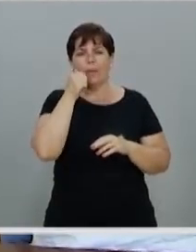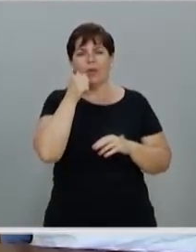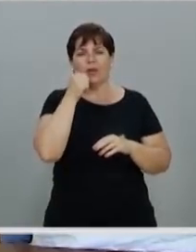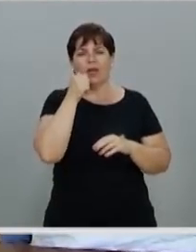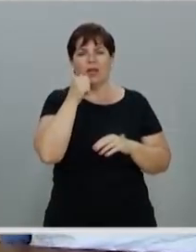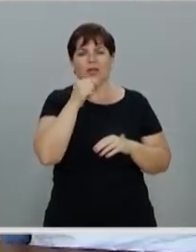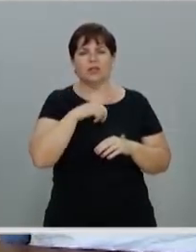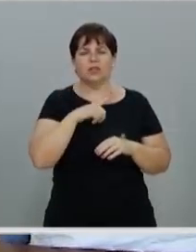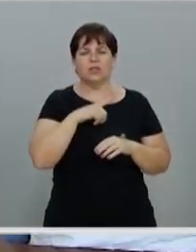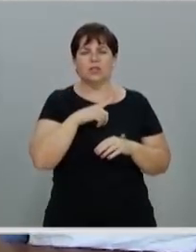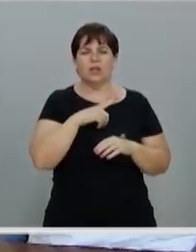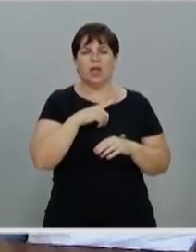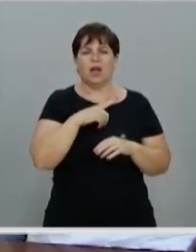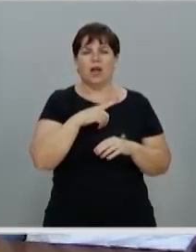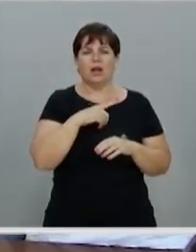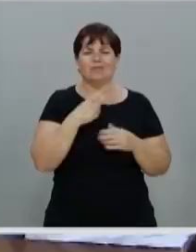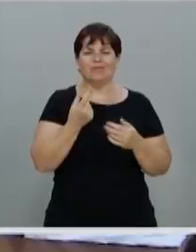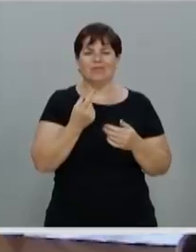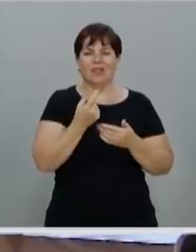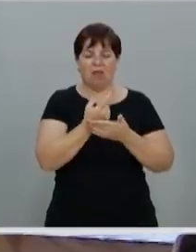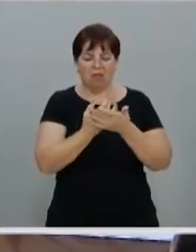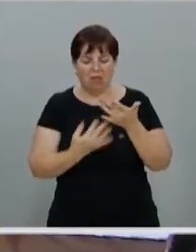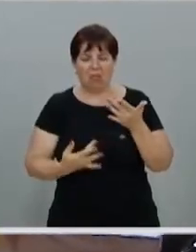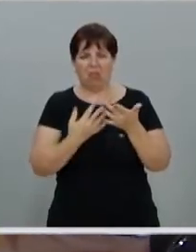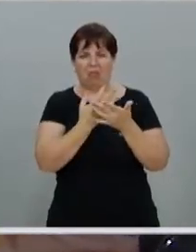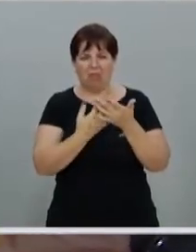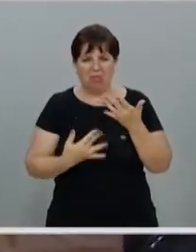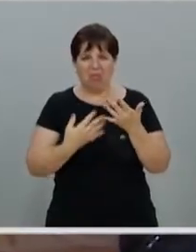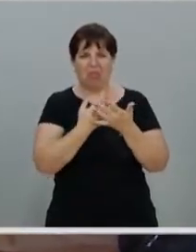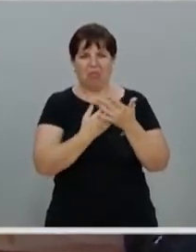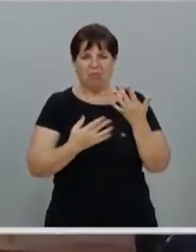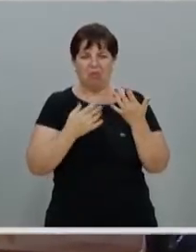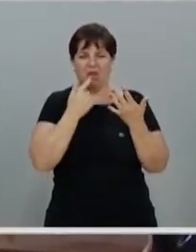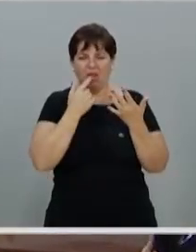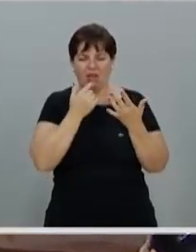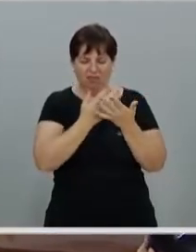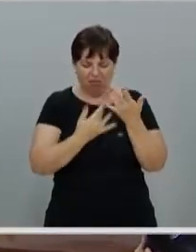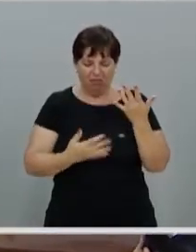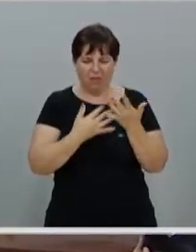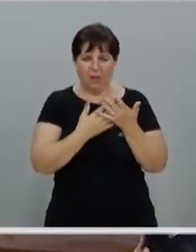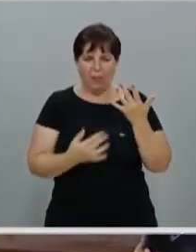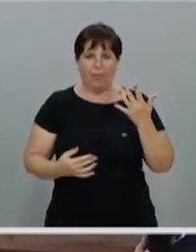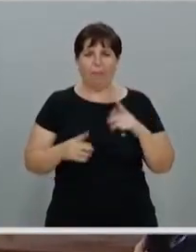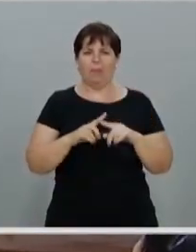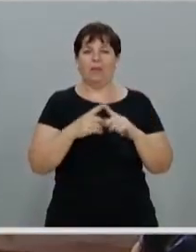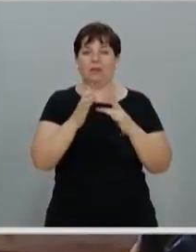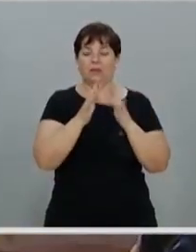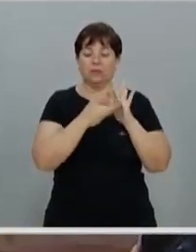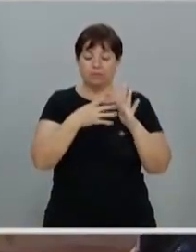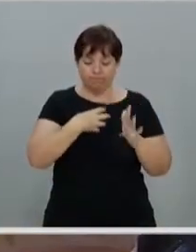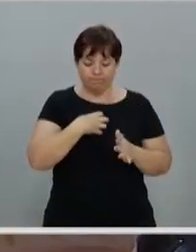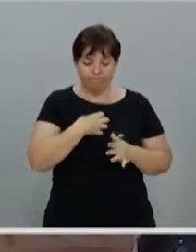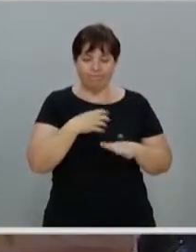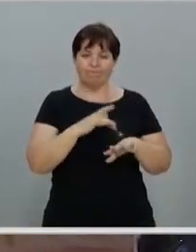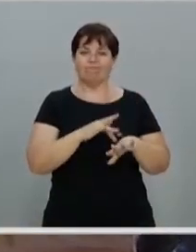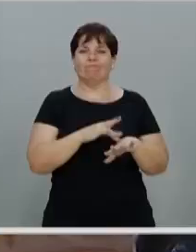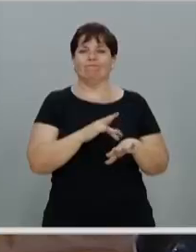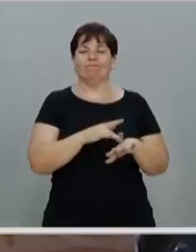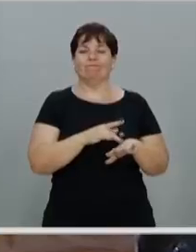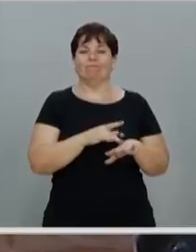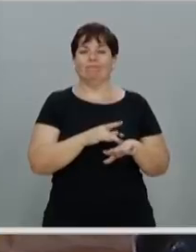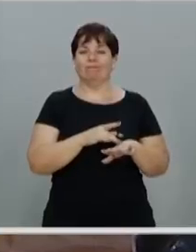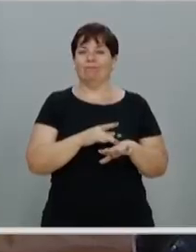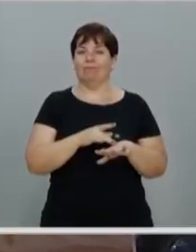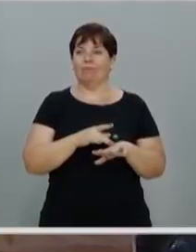hemorragia? Naquela multidão, Jesus se sente tocado pela mulher, e fala, olha, alguém me tocou.